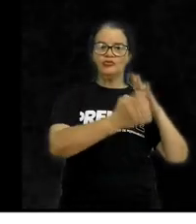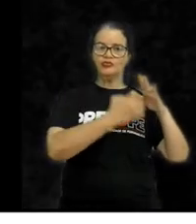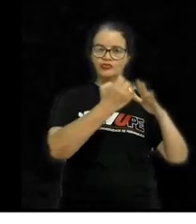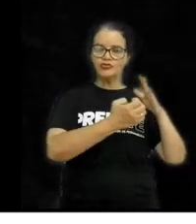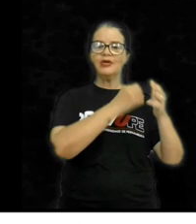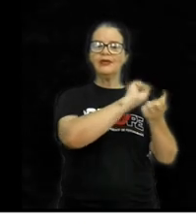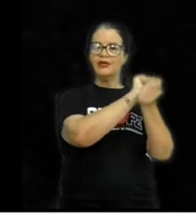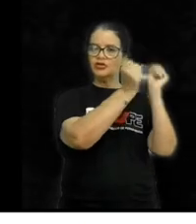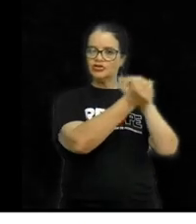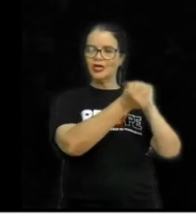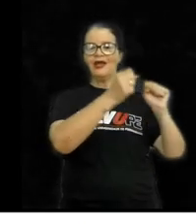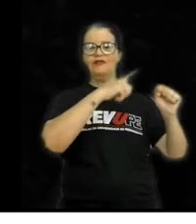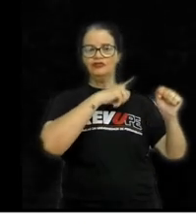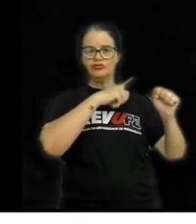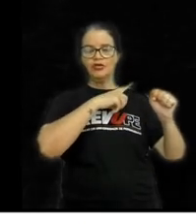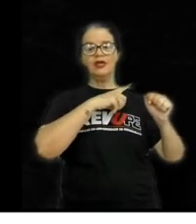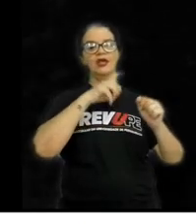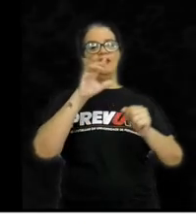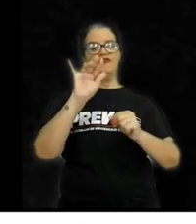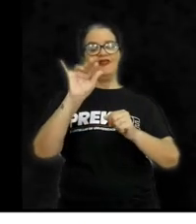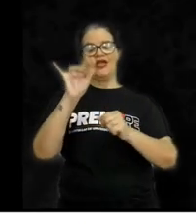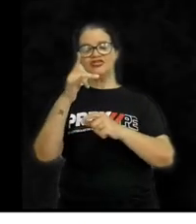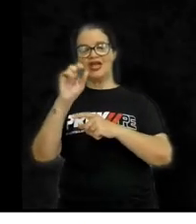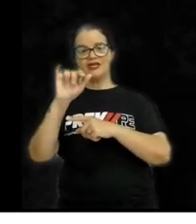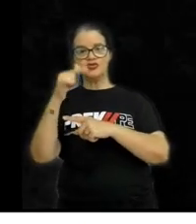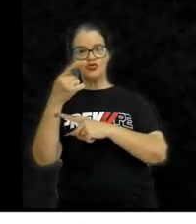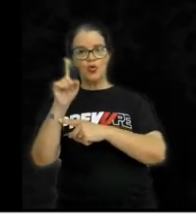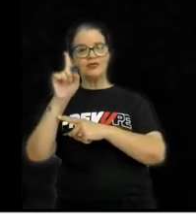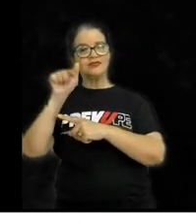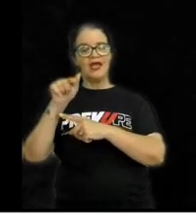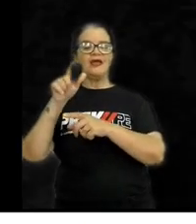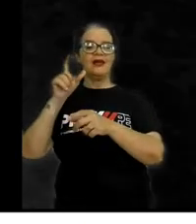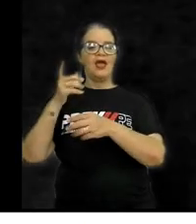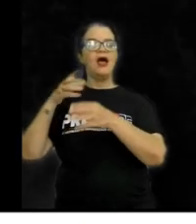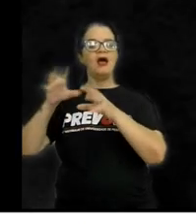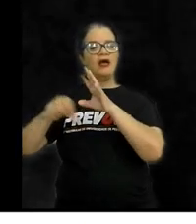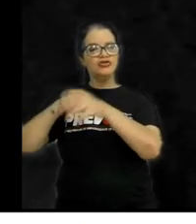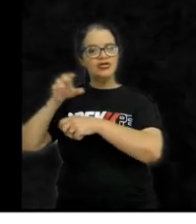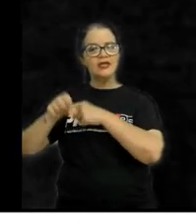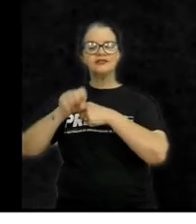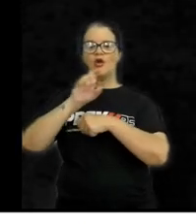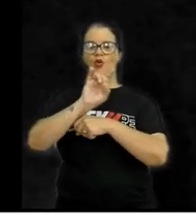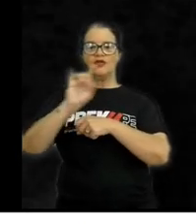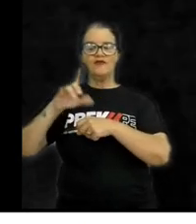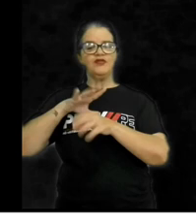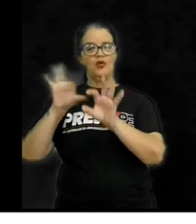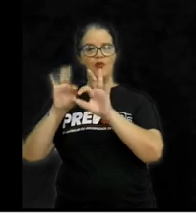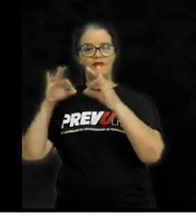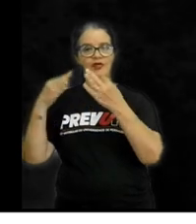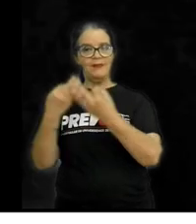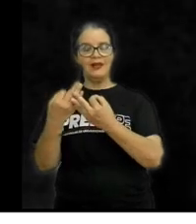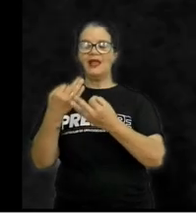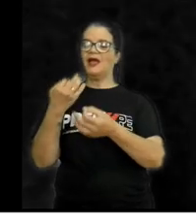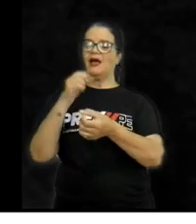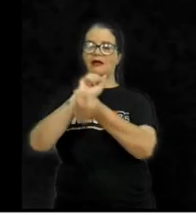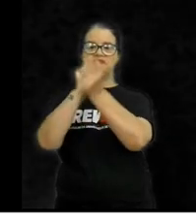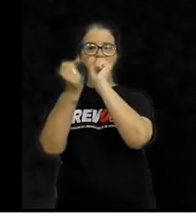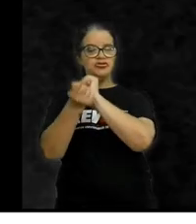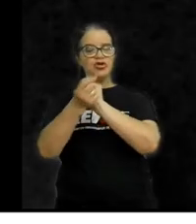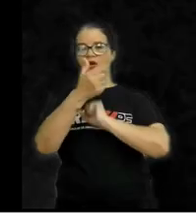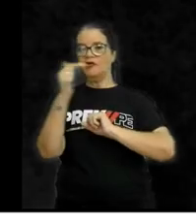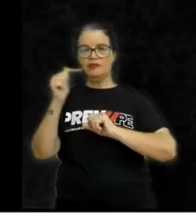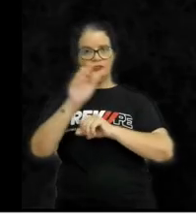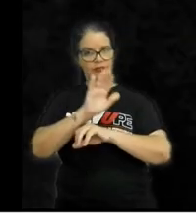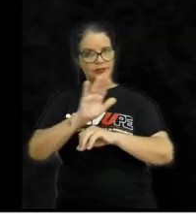escravistas, e as faiscações eram extrações individual, familiar, sem presença de